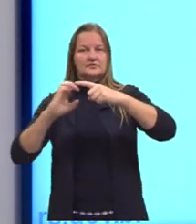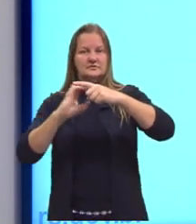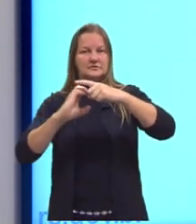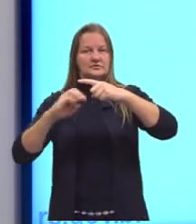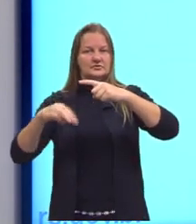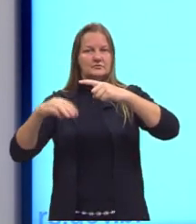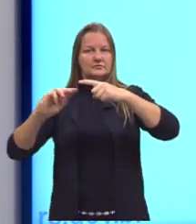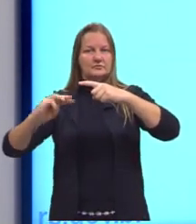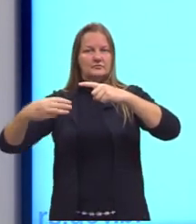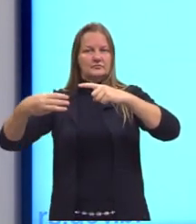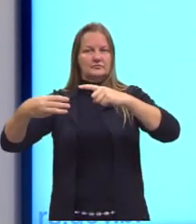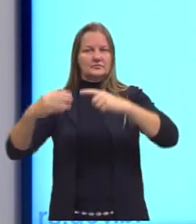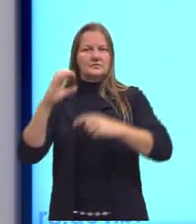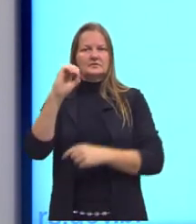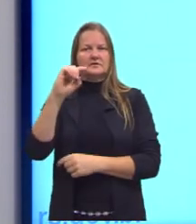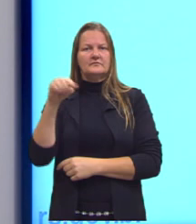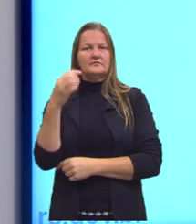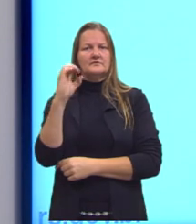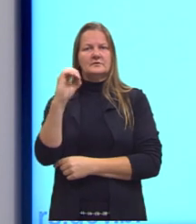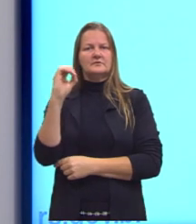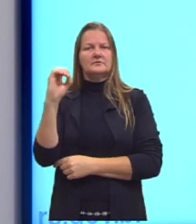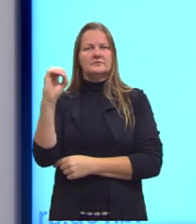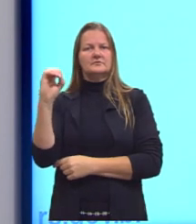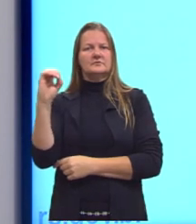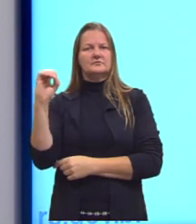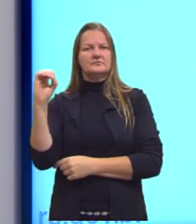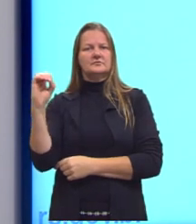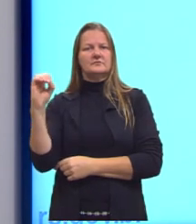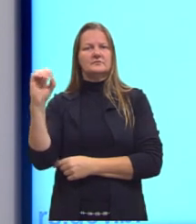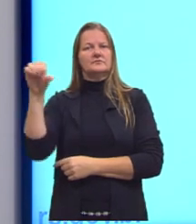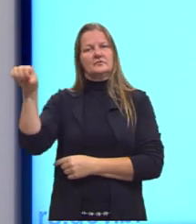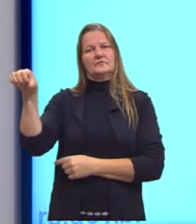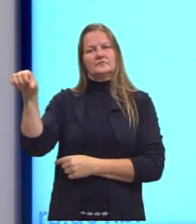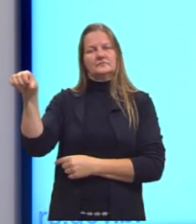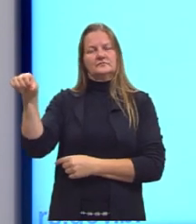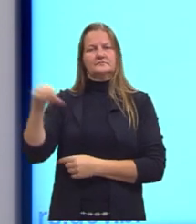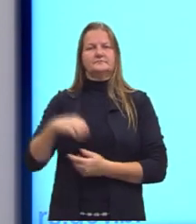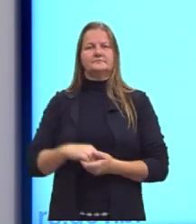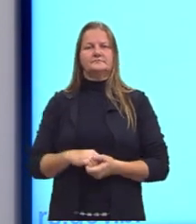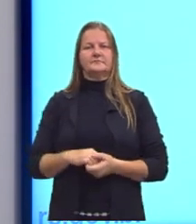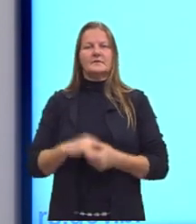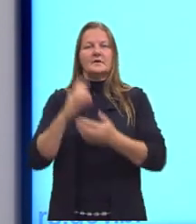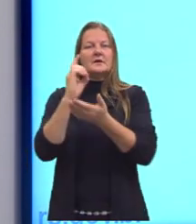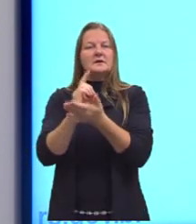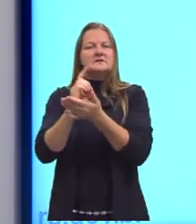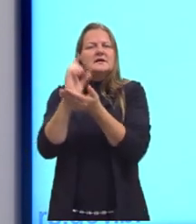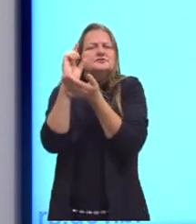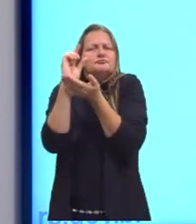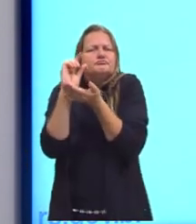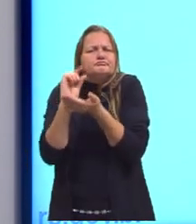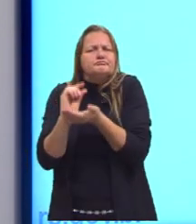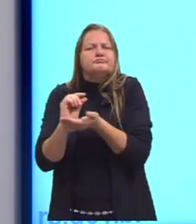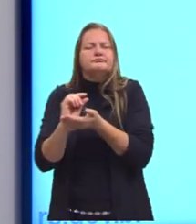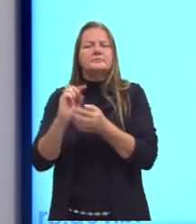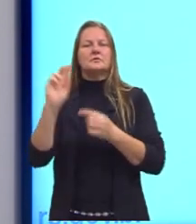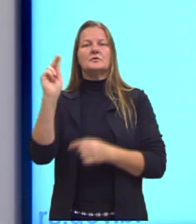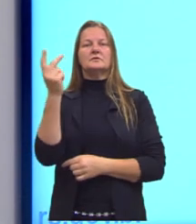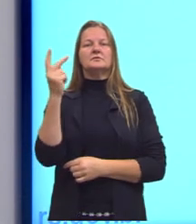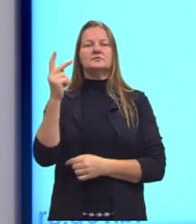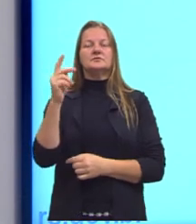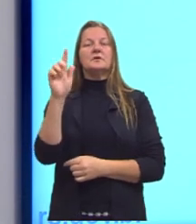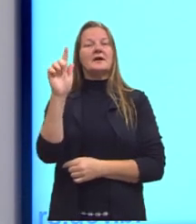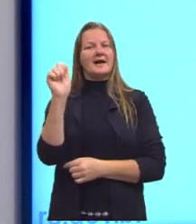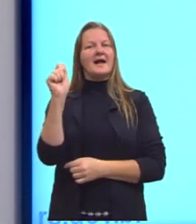a gente está usando. 0,00009. Então, é uma densidade bem baixa, porque o hidrogênio é um